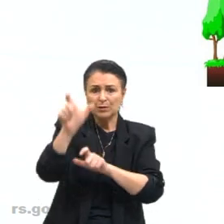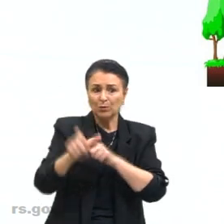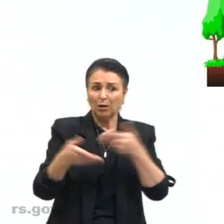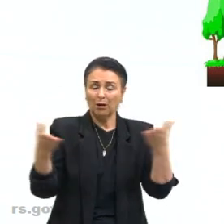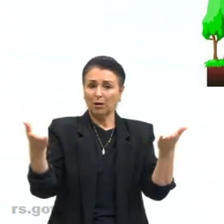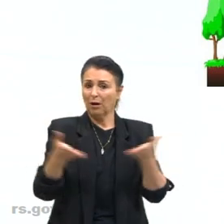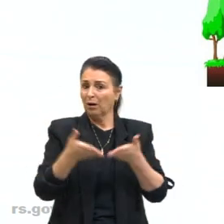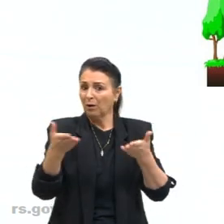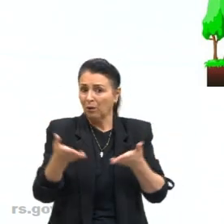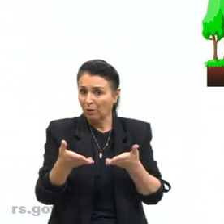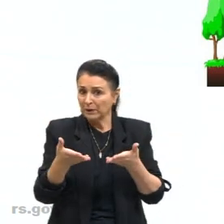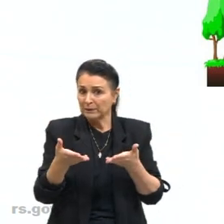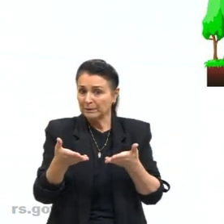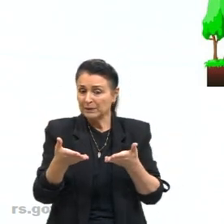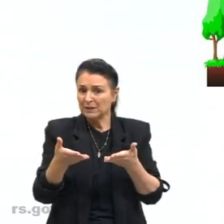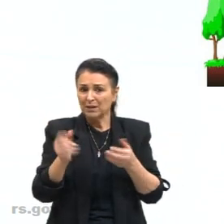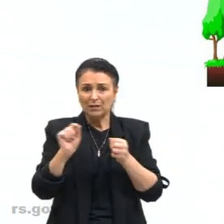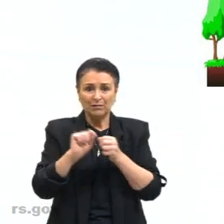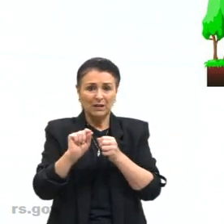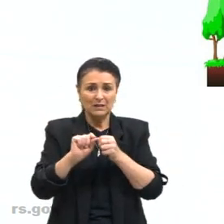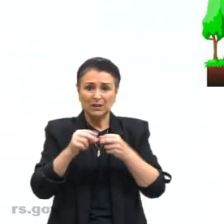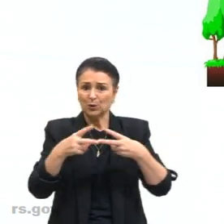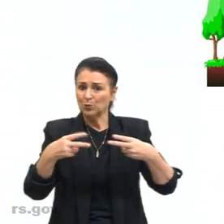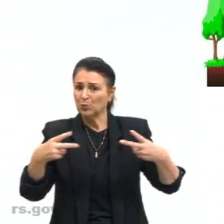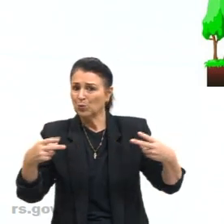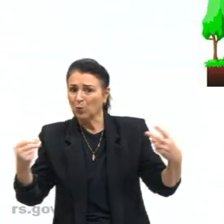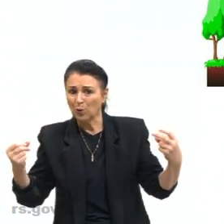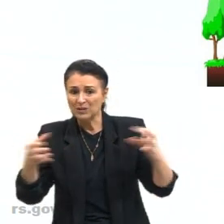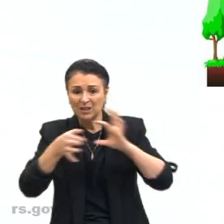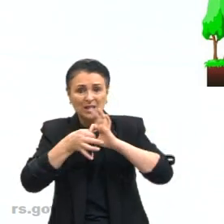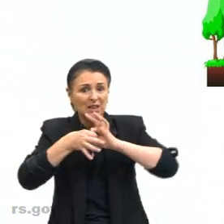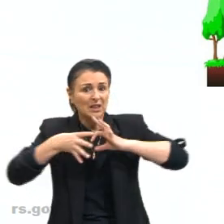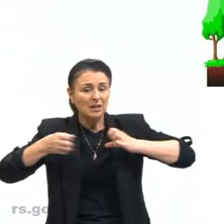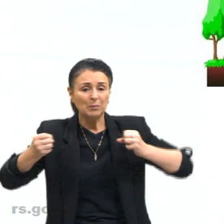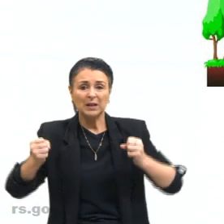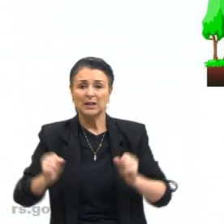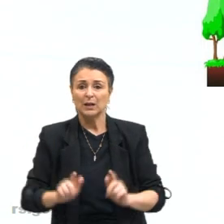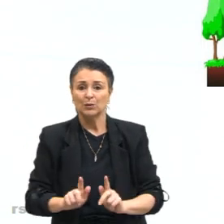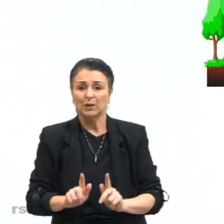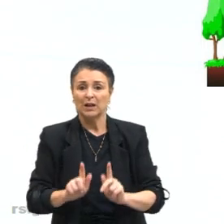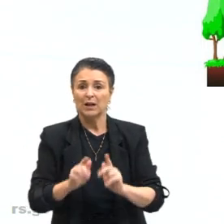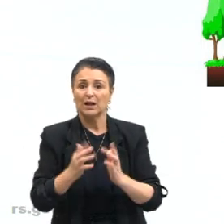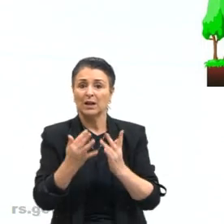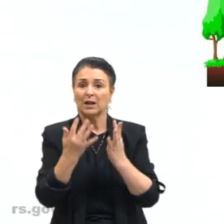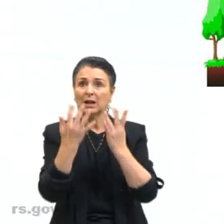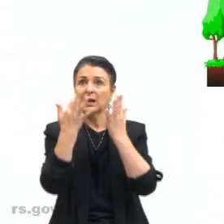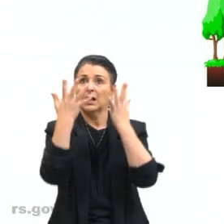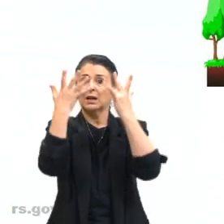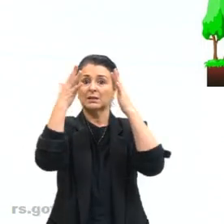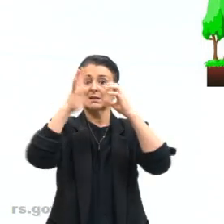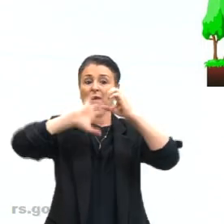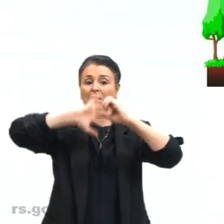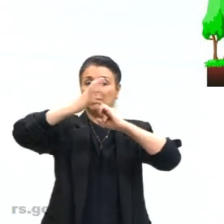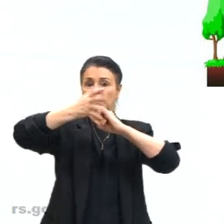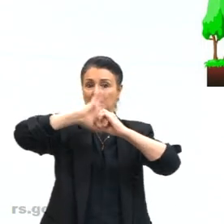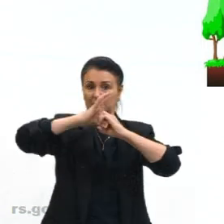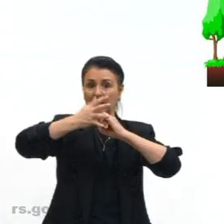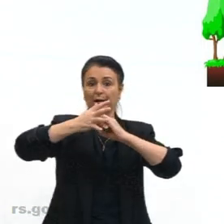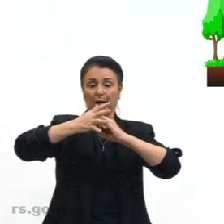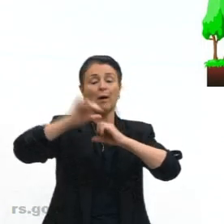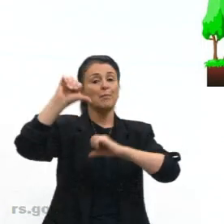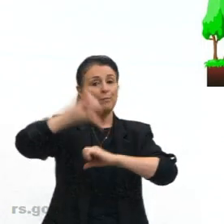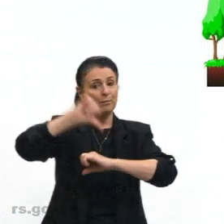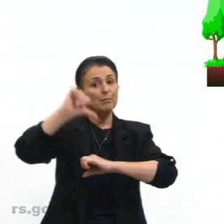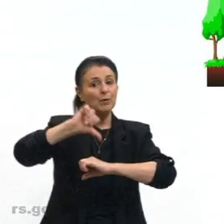colocando esses gases aí na atmosfera, então nós vamos ter maior quantidade em relação a isso, tá,